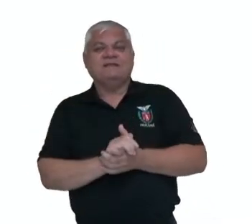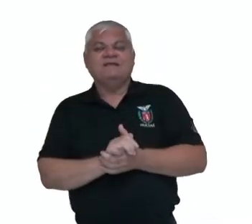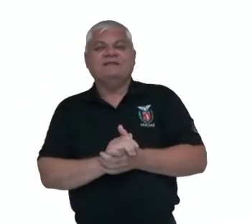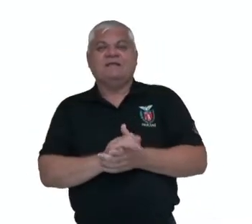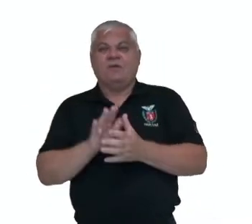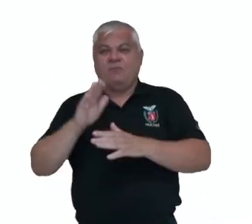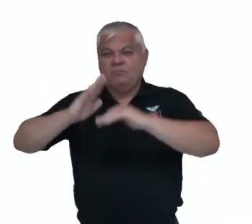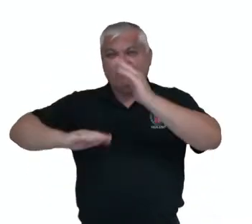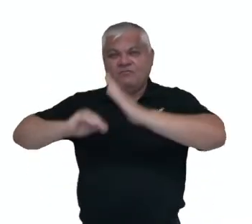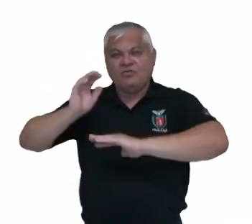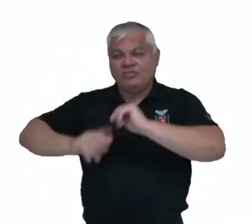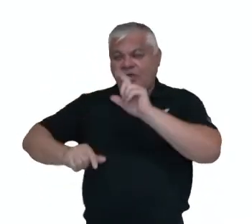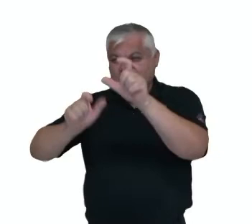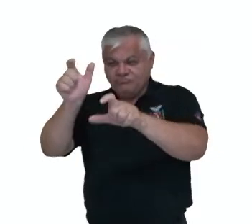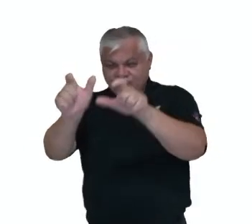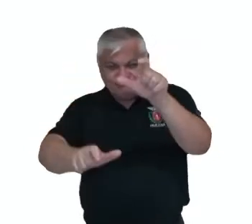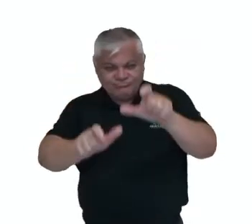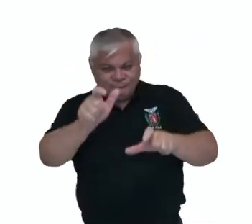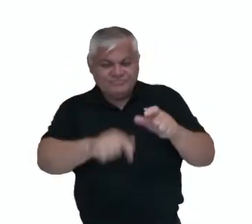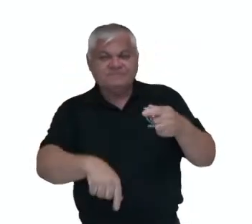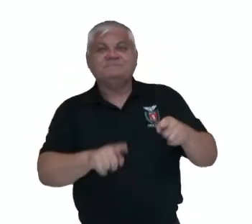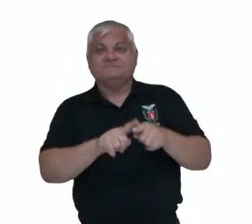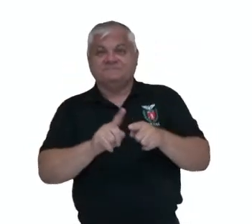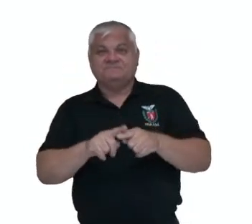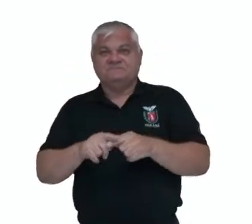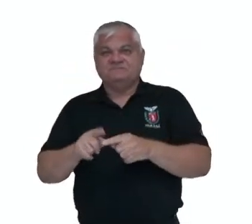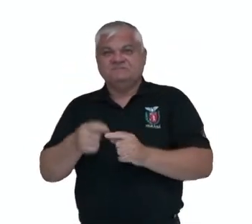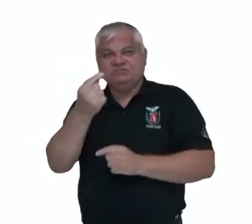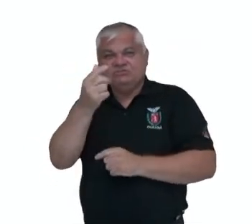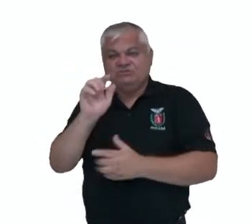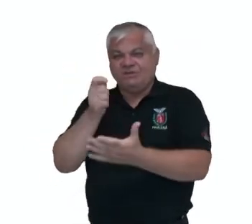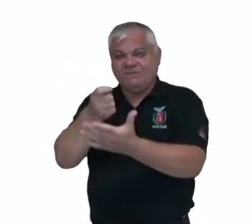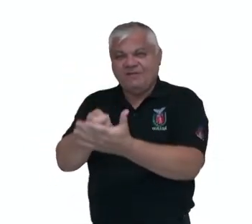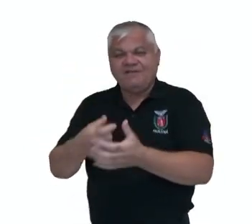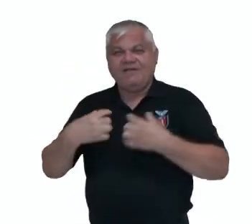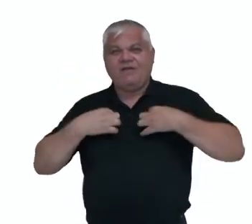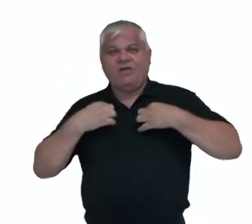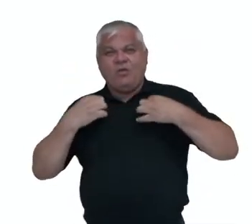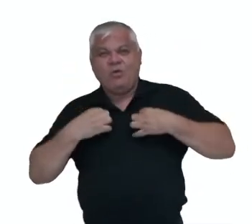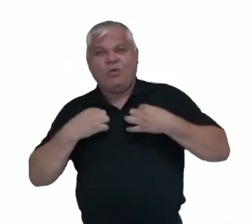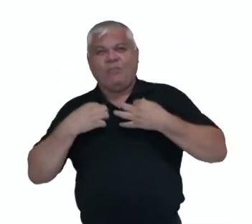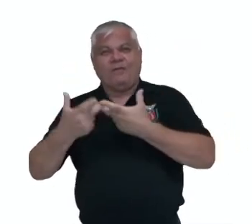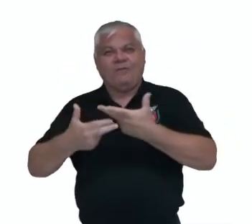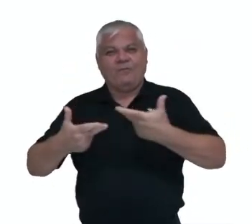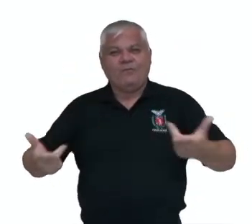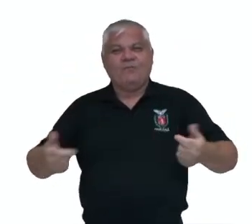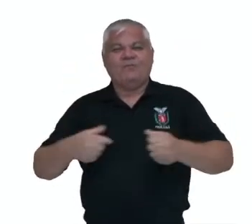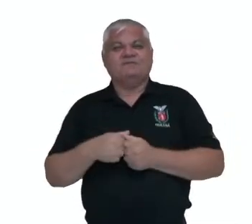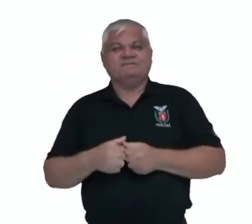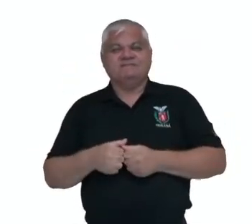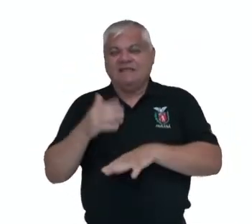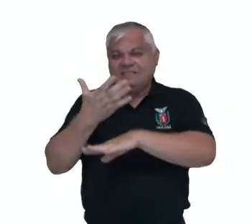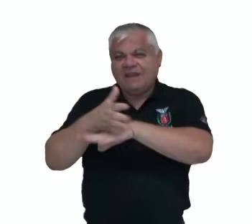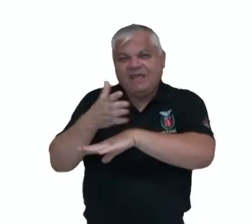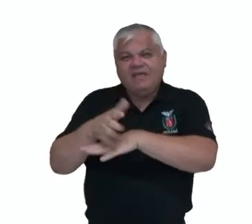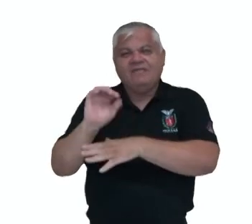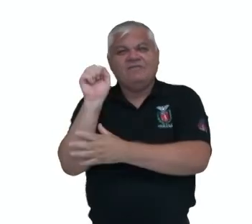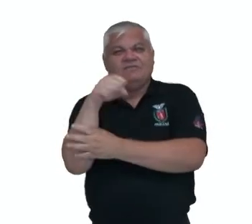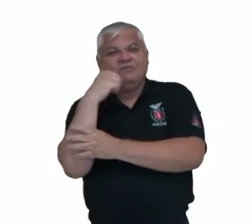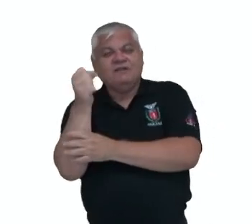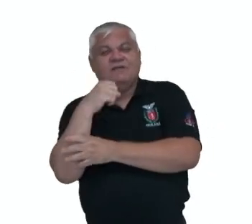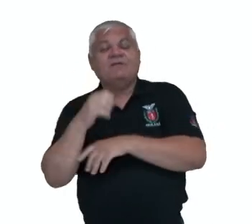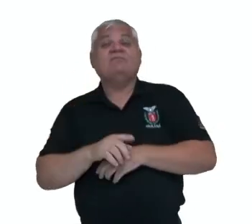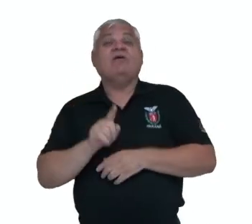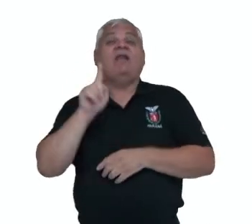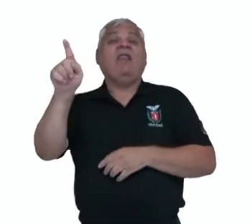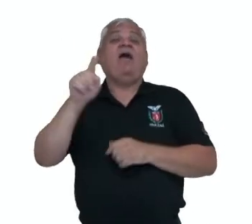atletas, atletas de elite. Começaram a investir, melhoraram todas as suas performances. E o aconteceu nos Jogos Olímpicos de Los Angeles,